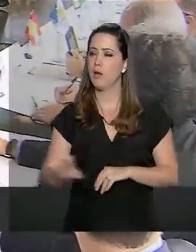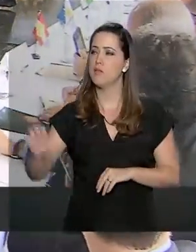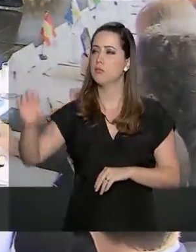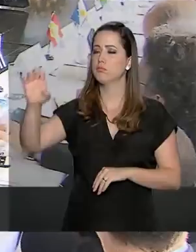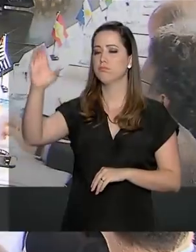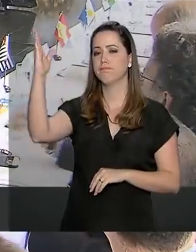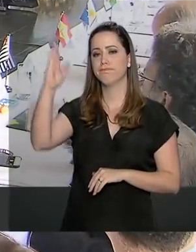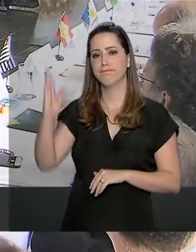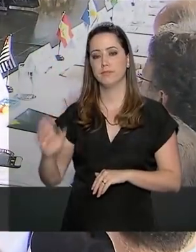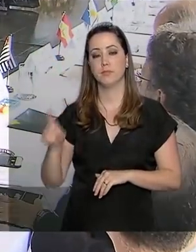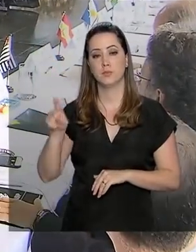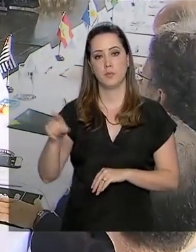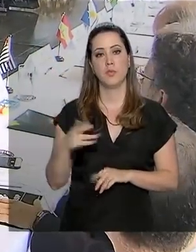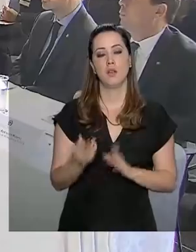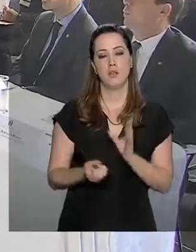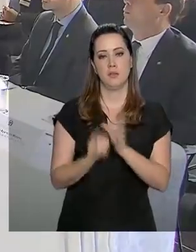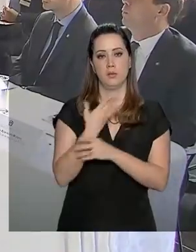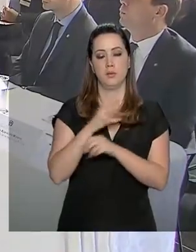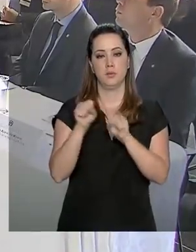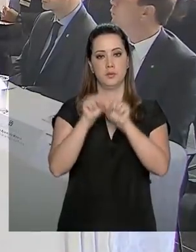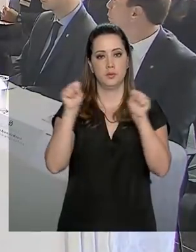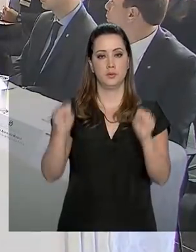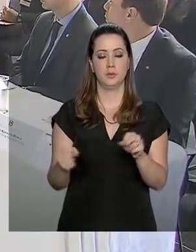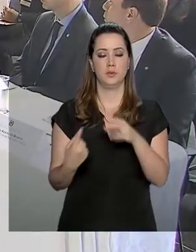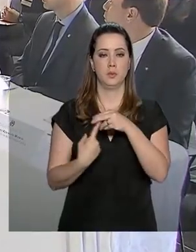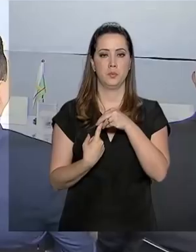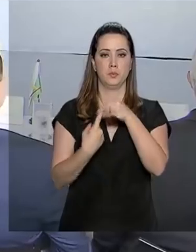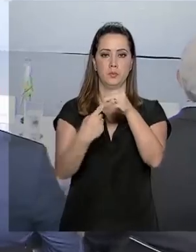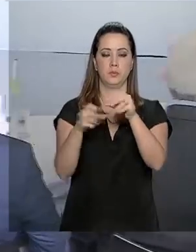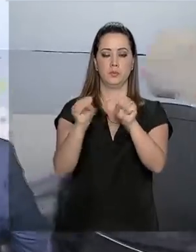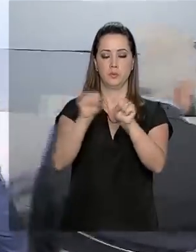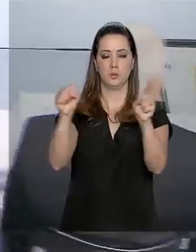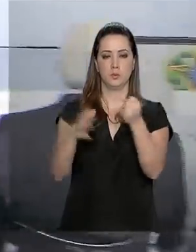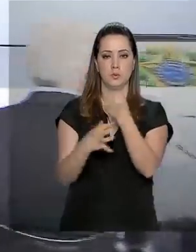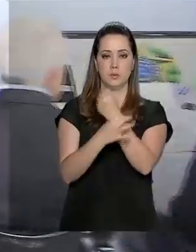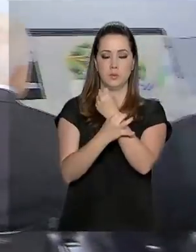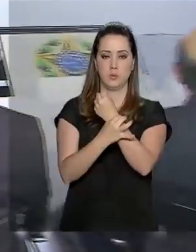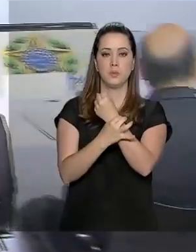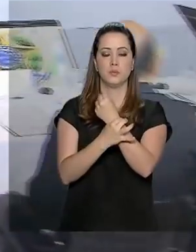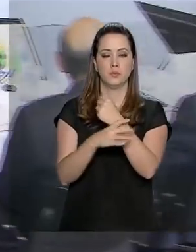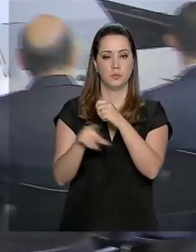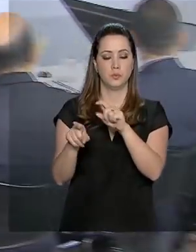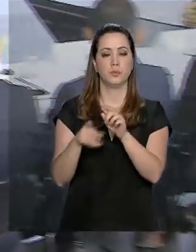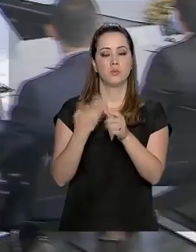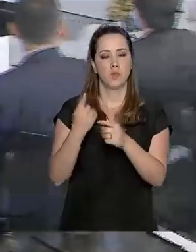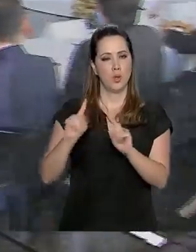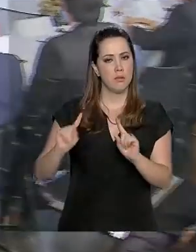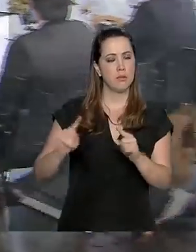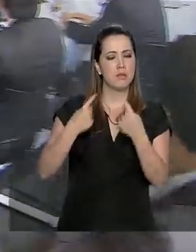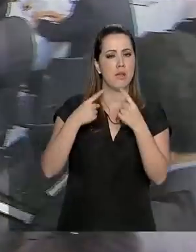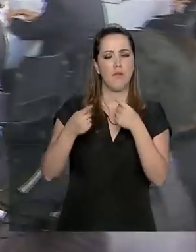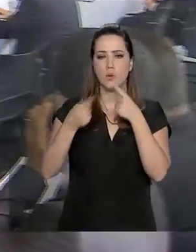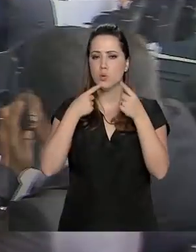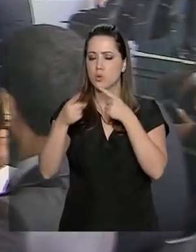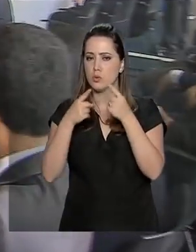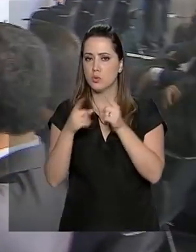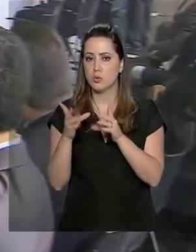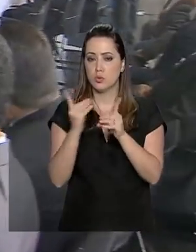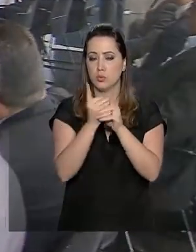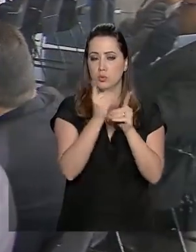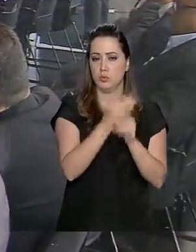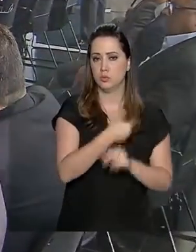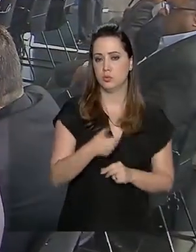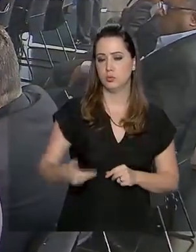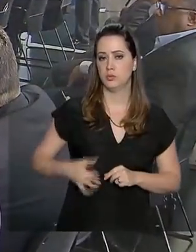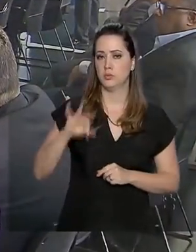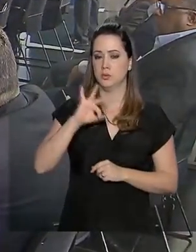implementar o Sistema Único de Segurança Pública, sancionado no ano passado? Desafios discutidos entre o governo